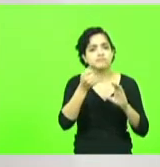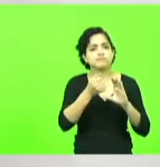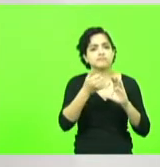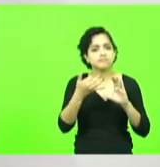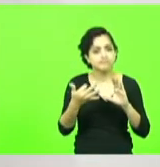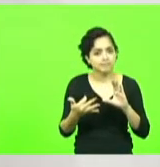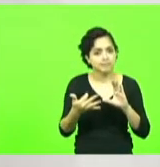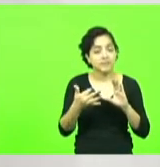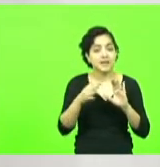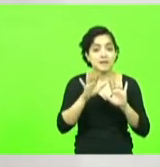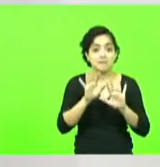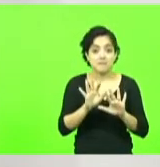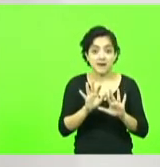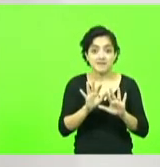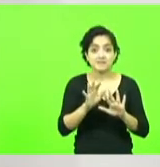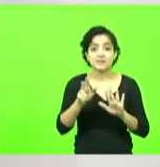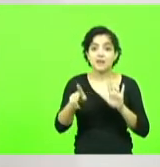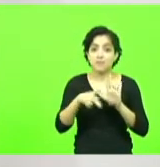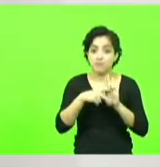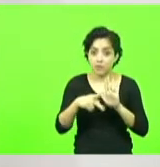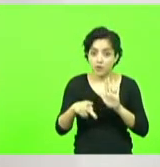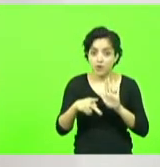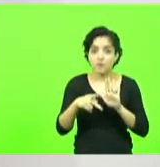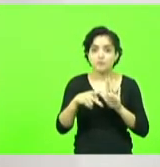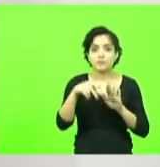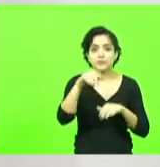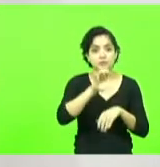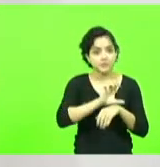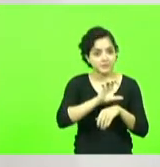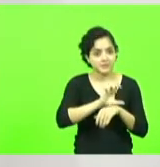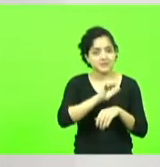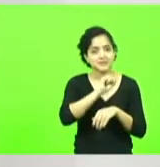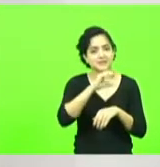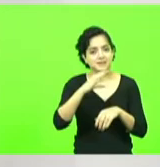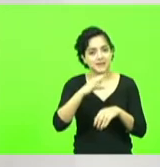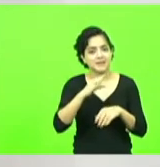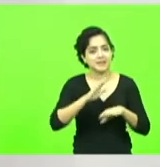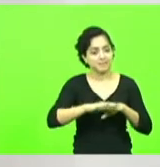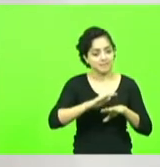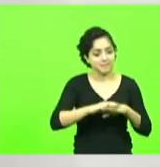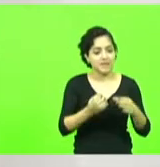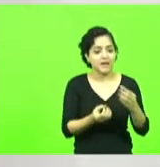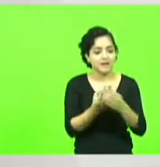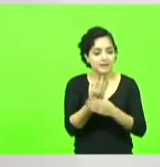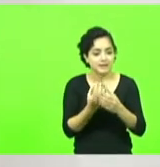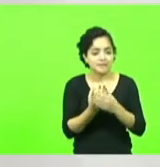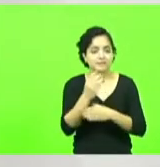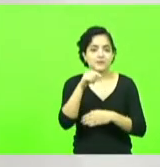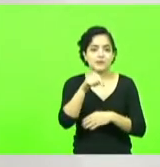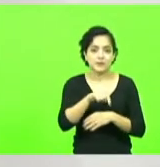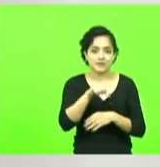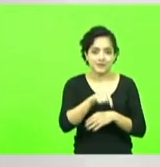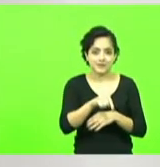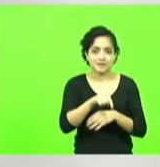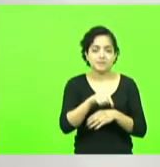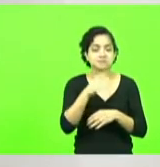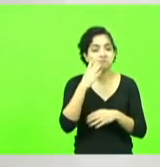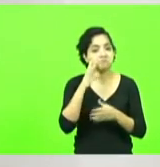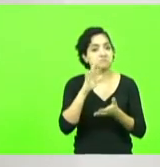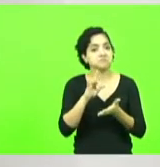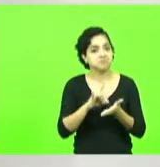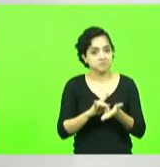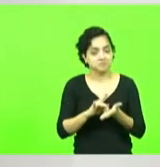italiana mas que é que é feito em Santa Catarina e é reconhecido